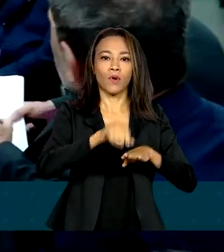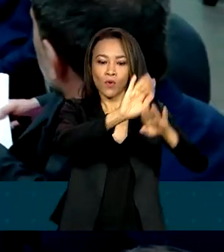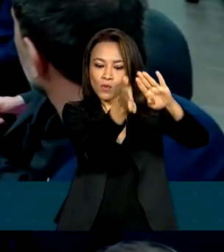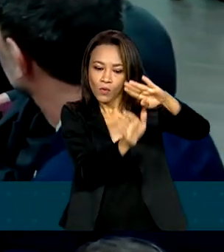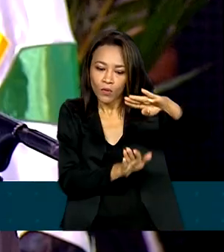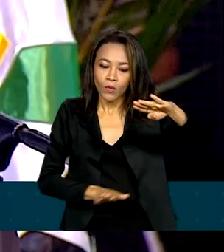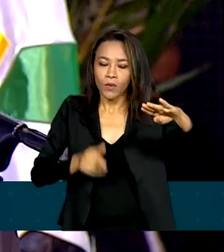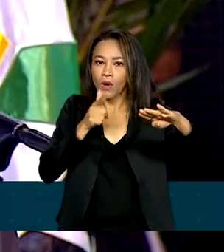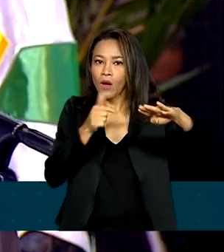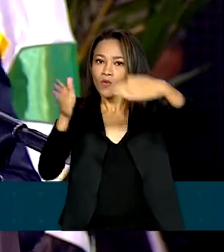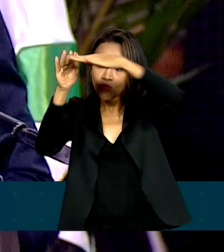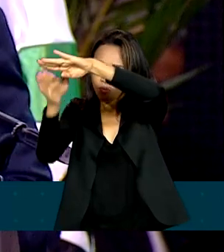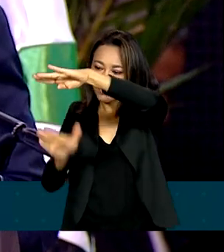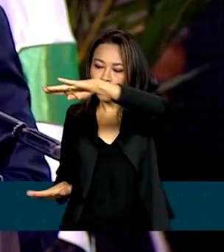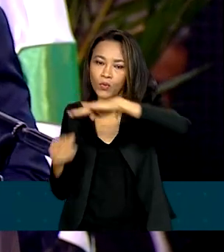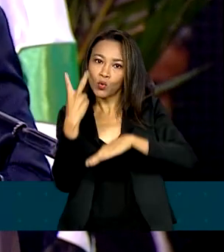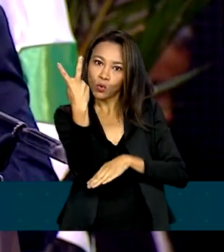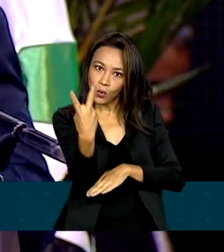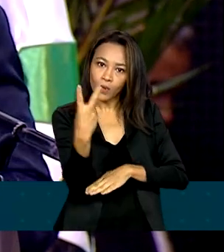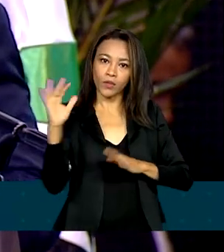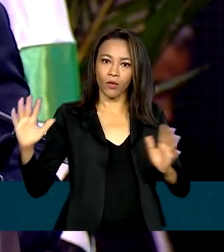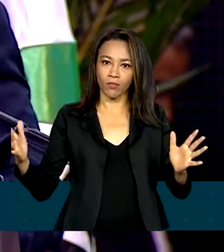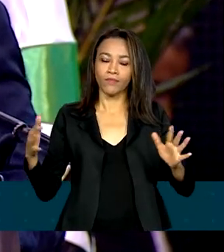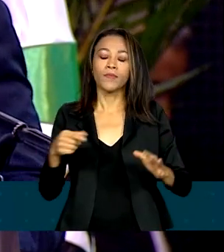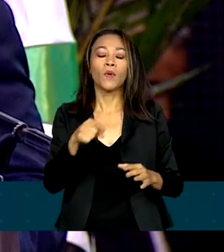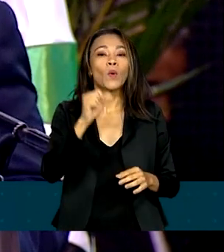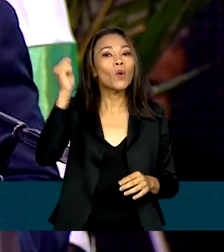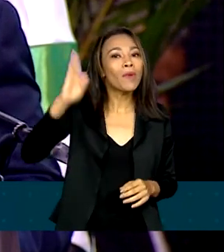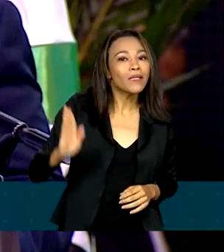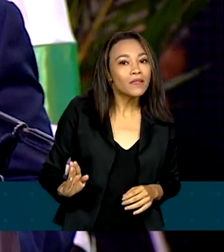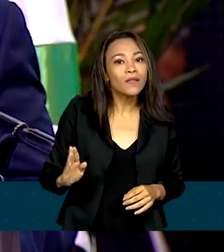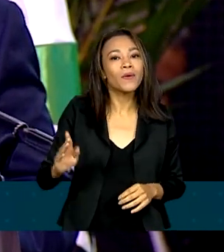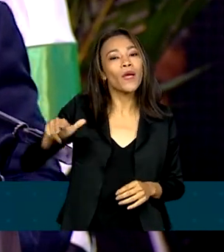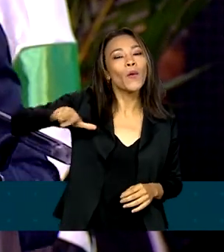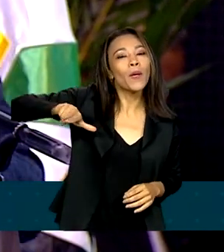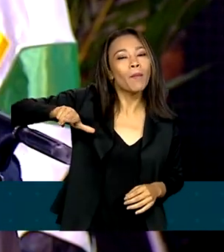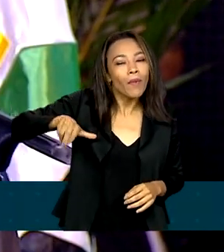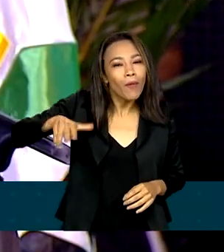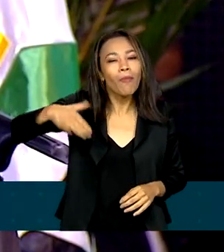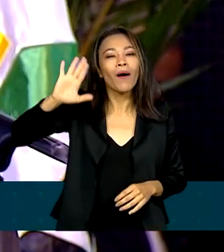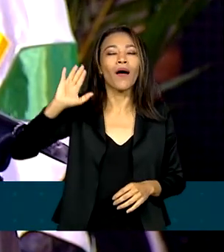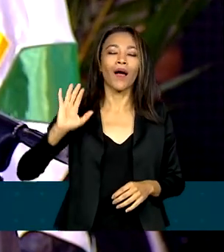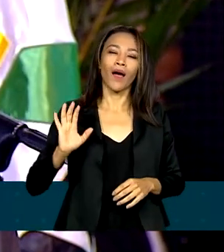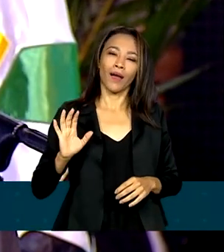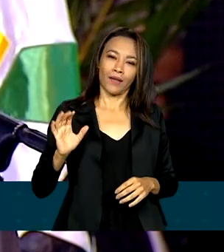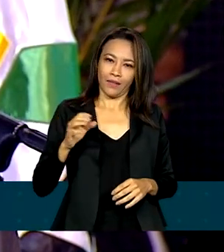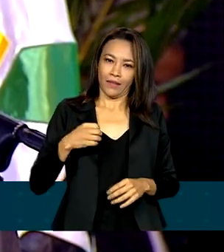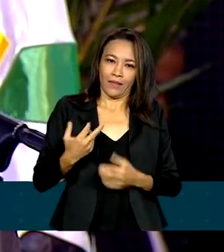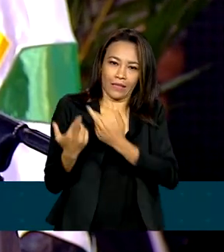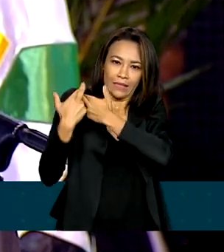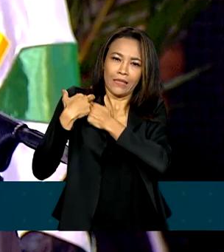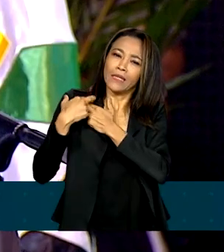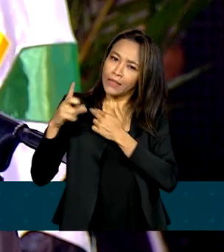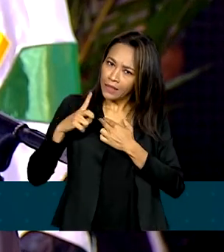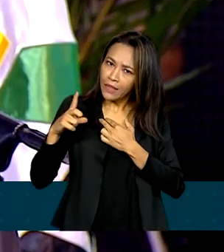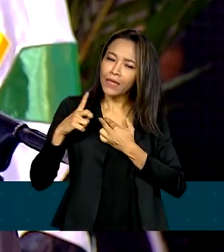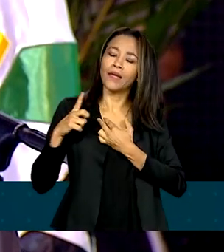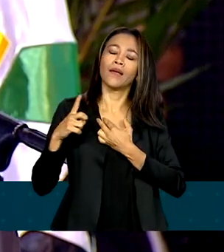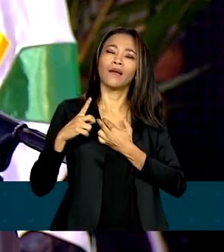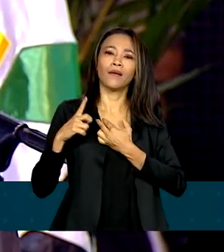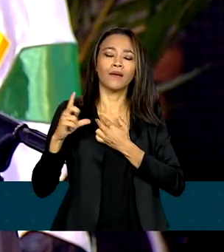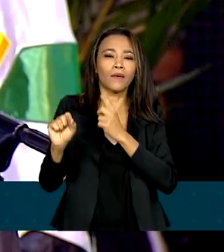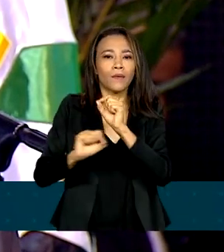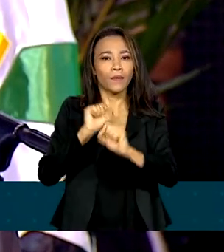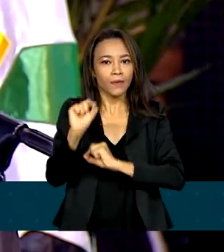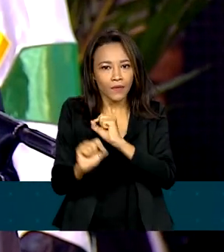Pacífico. O Brasil, como irmão maior dos países da América do Sul, tem que ter a responsabilidade de